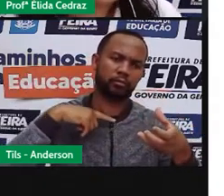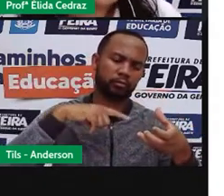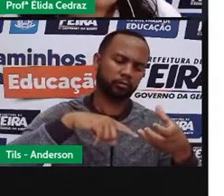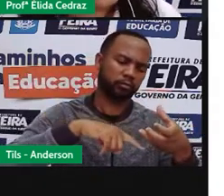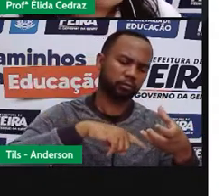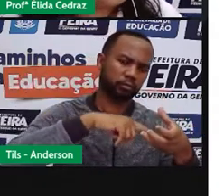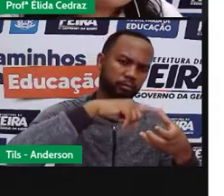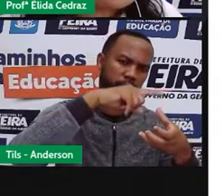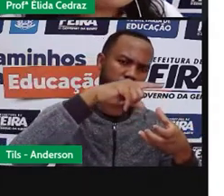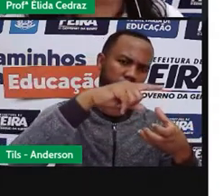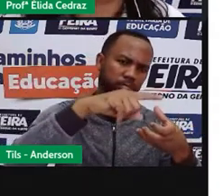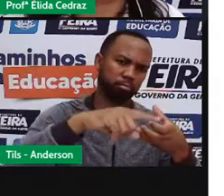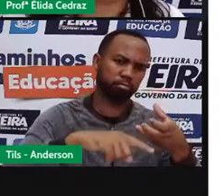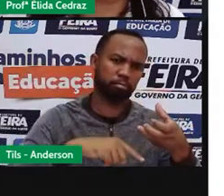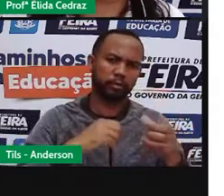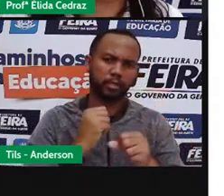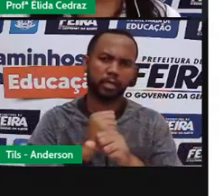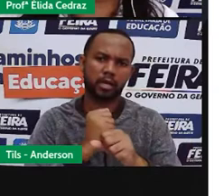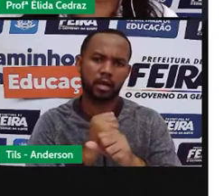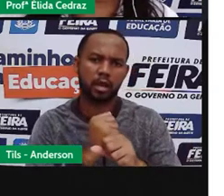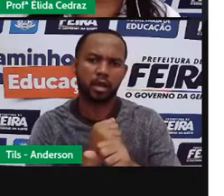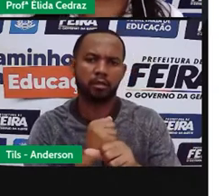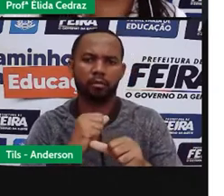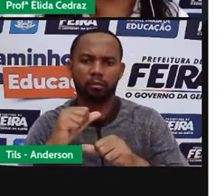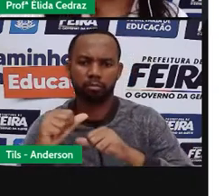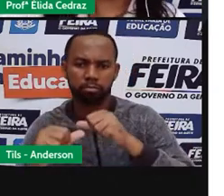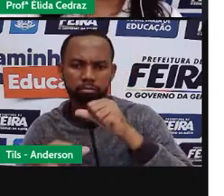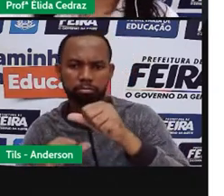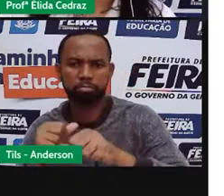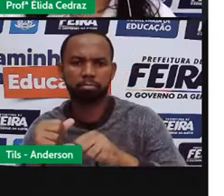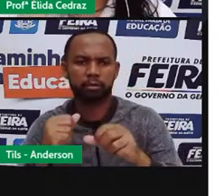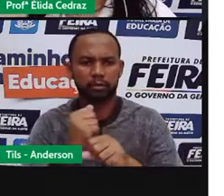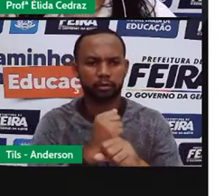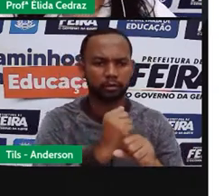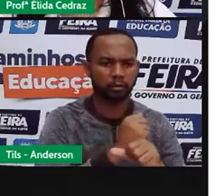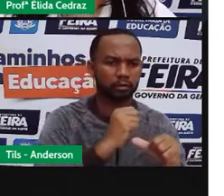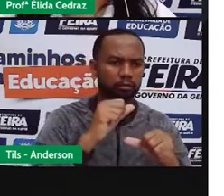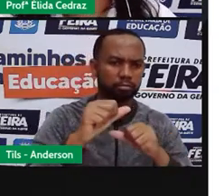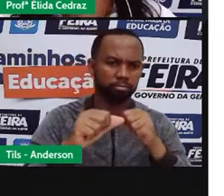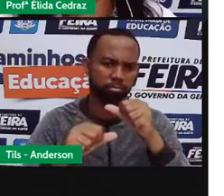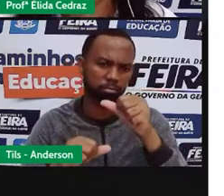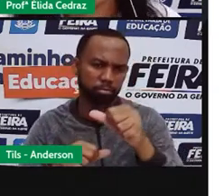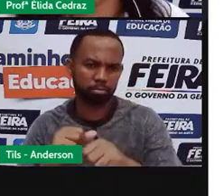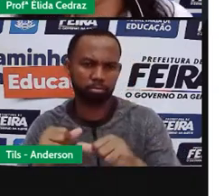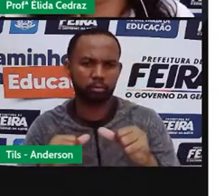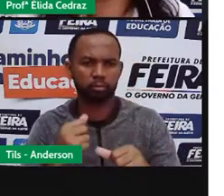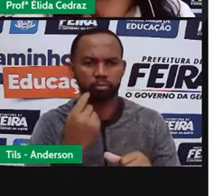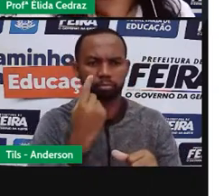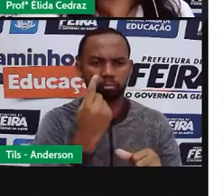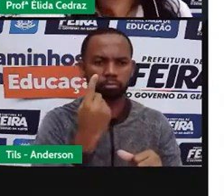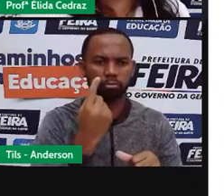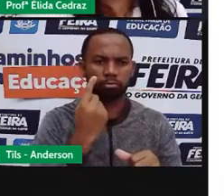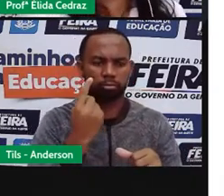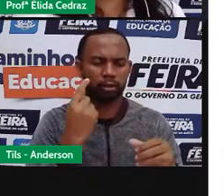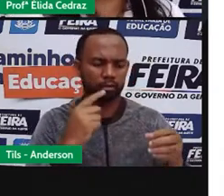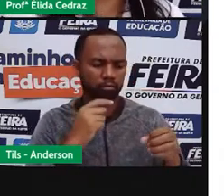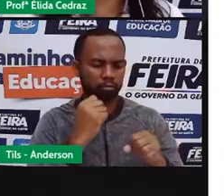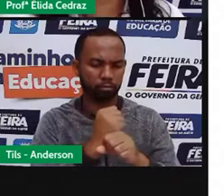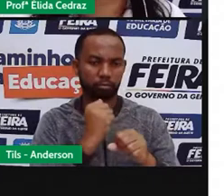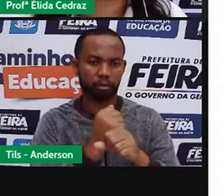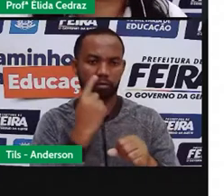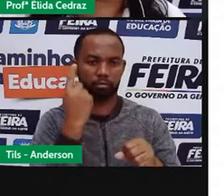as estações do ano, que é o movimento de translação. É quando a Terra passa um ano, para dar uma